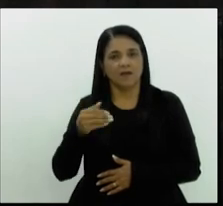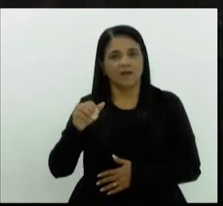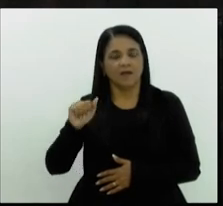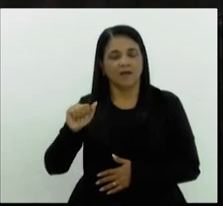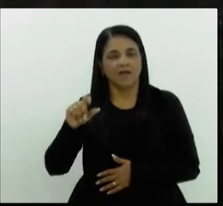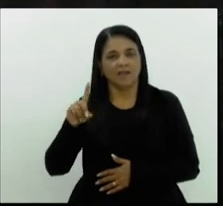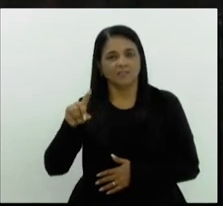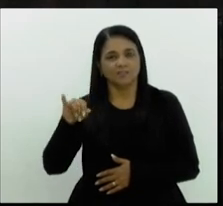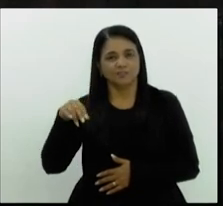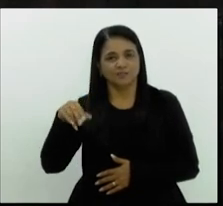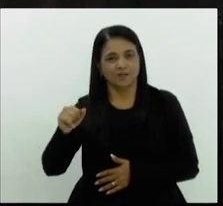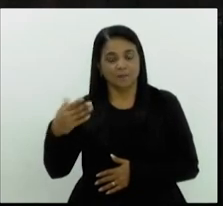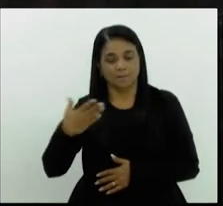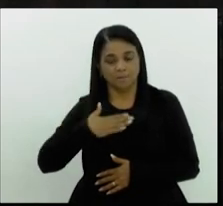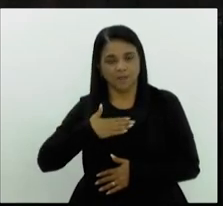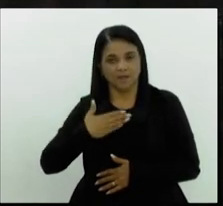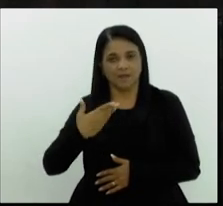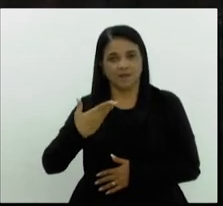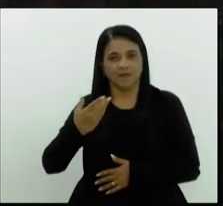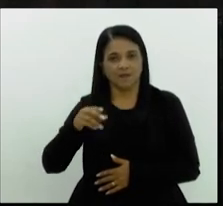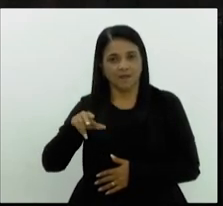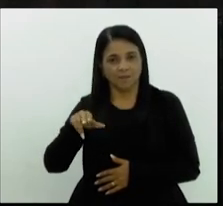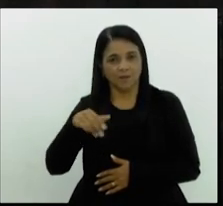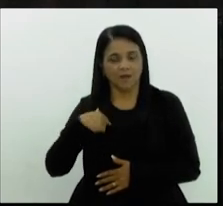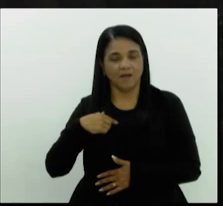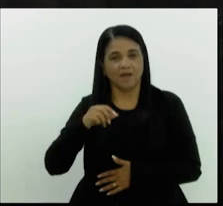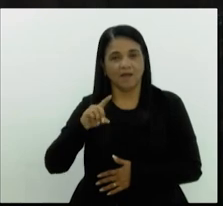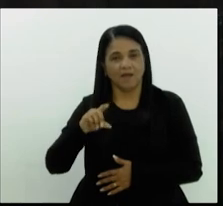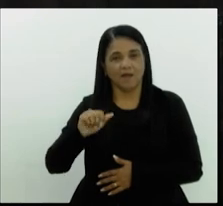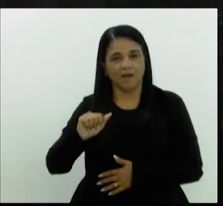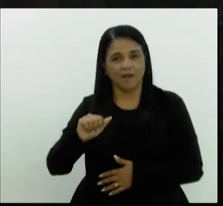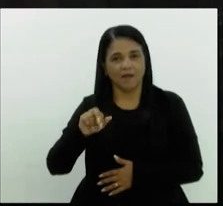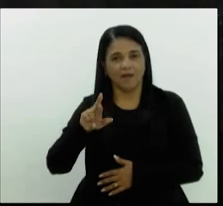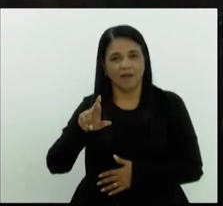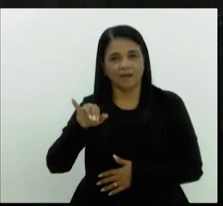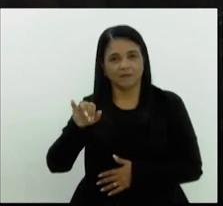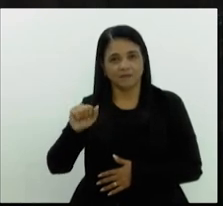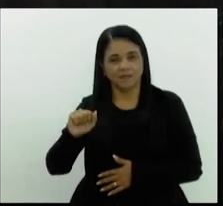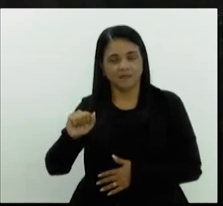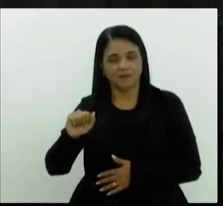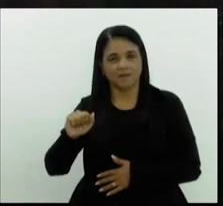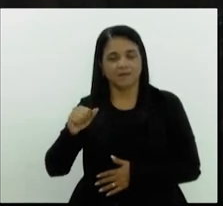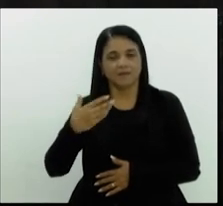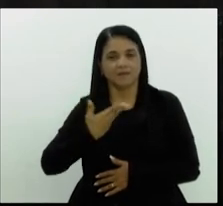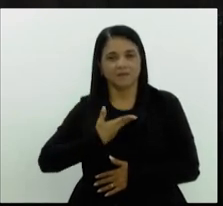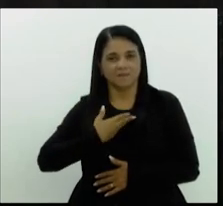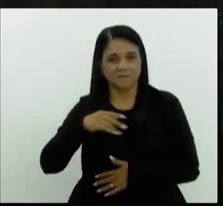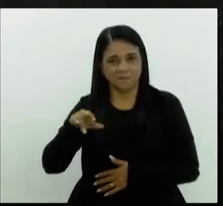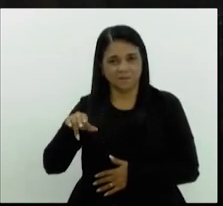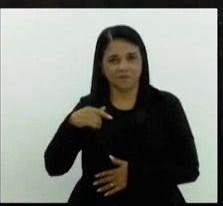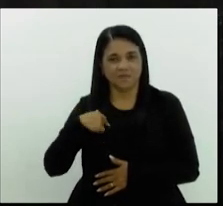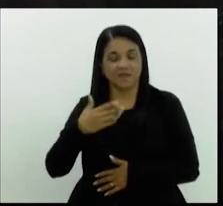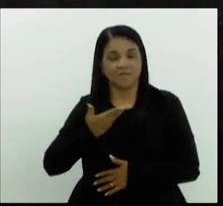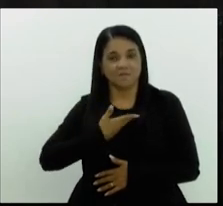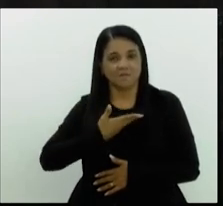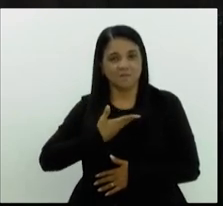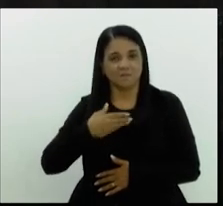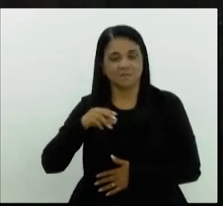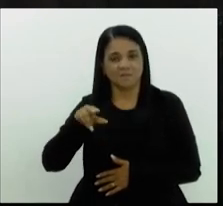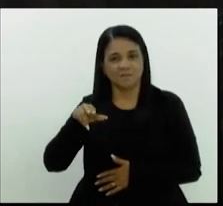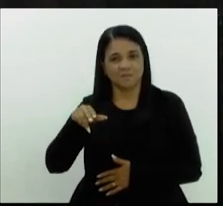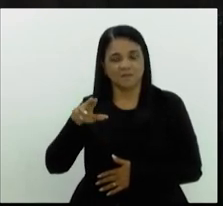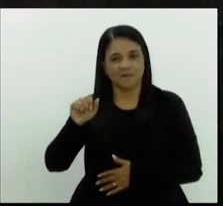irmã, Adria, minha irmã amiga, Adriana, minha irmã